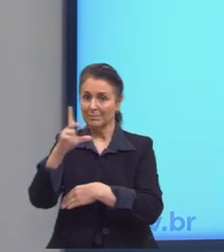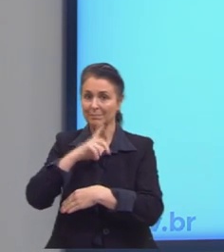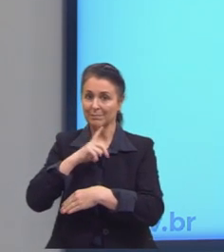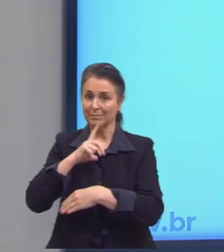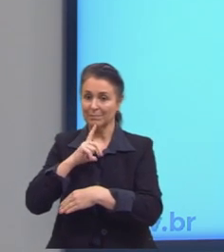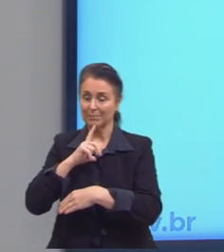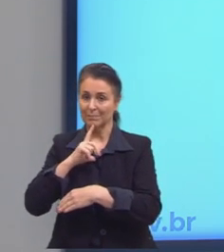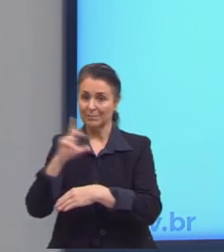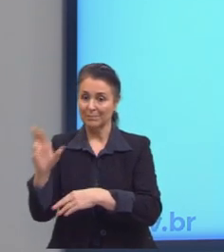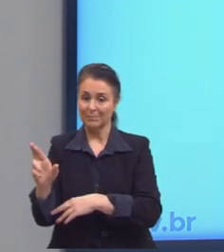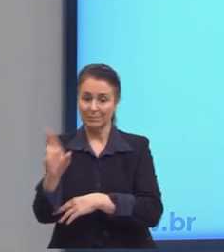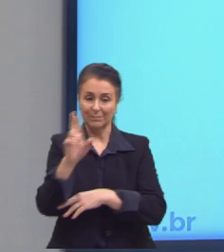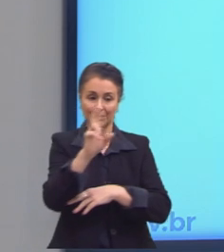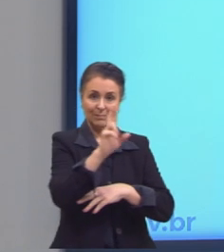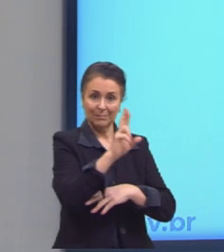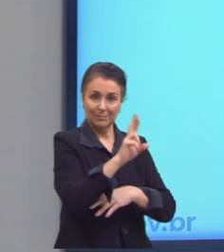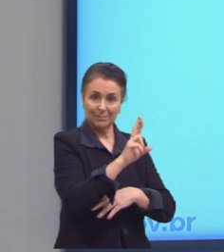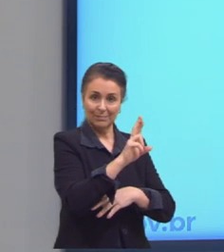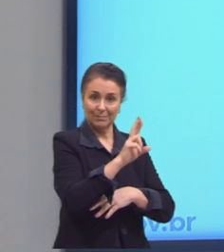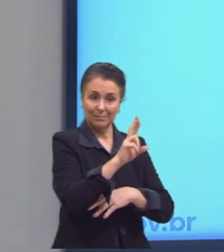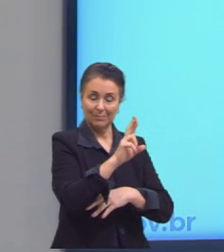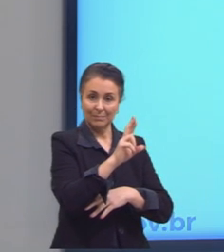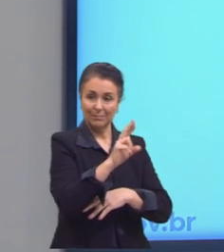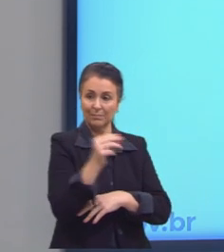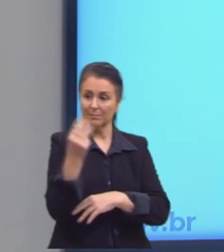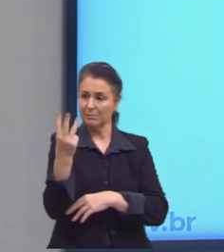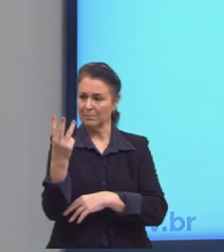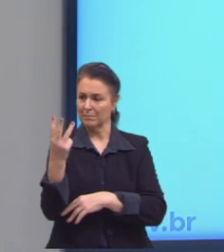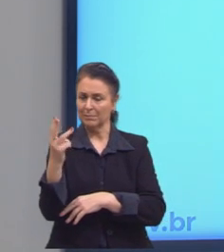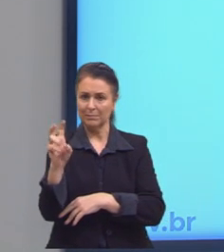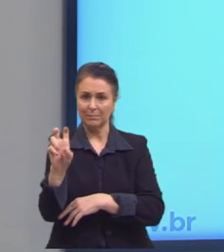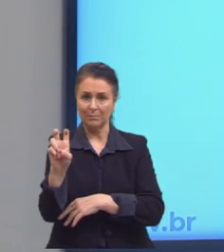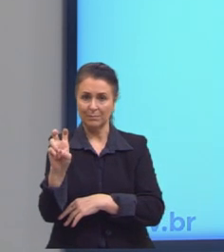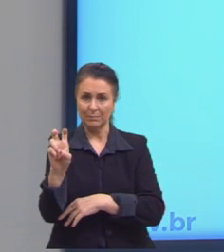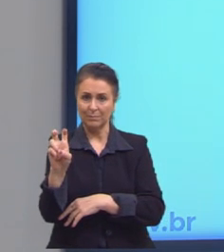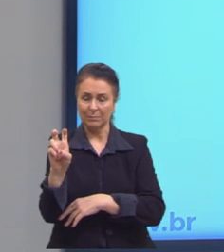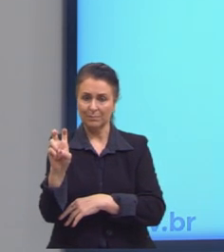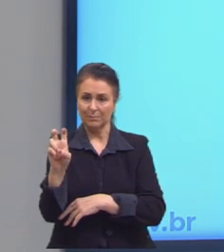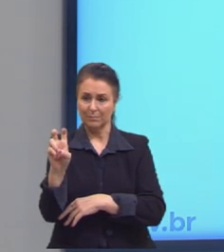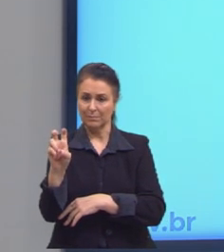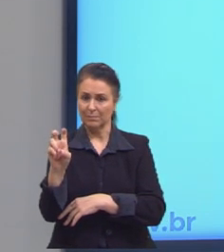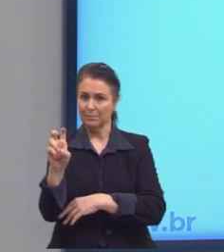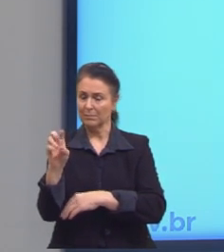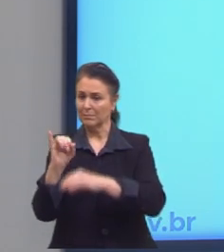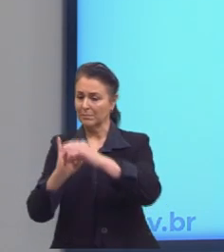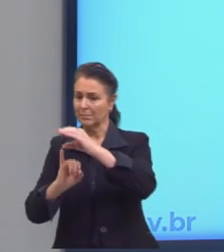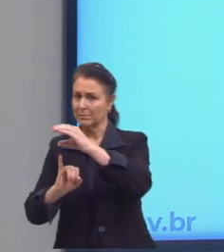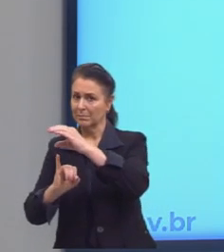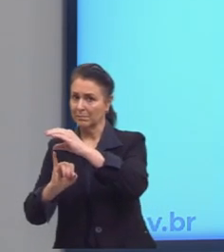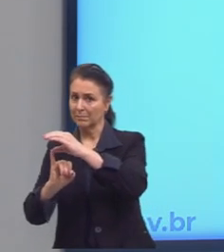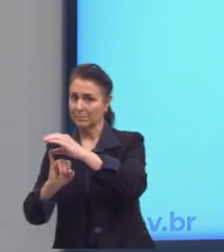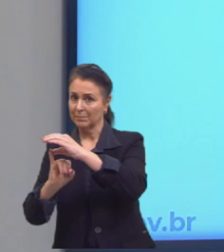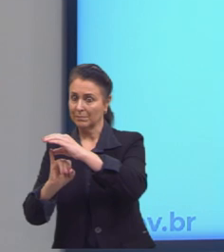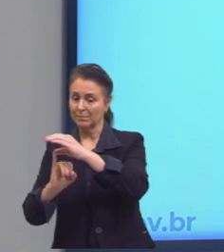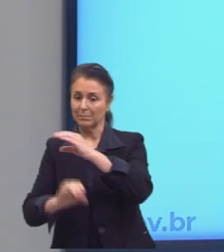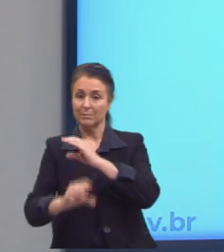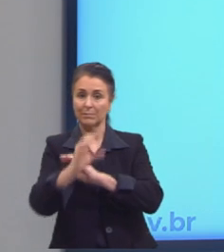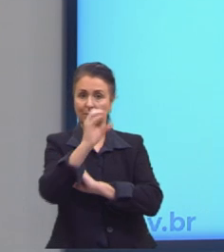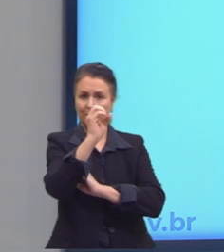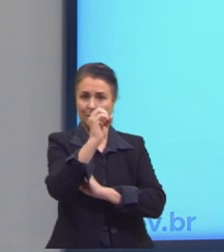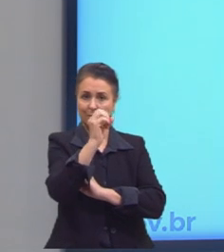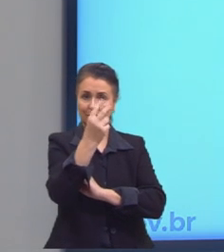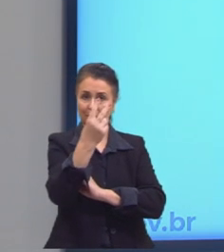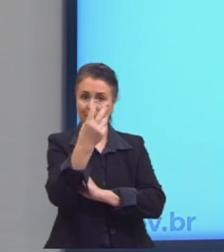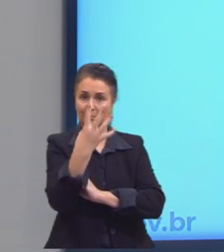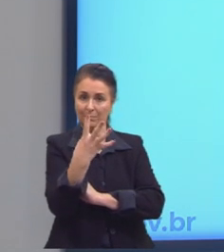correspondência. Nesse caso aqui, o 3 e o 5, eles fazem parte do contradomínio, mas o 0, o 2,